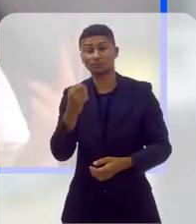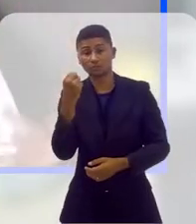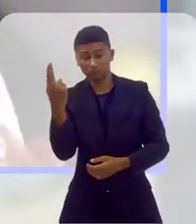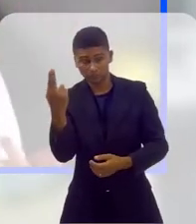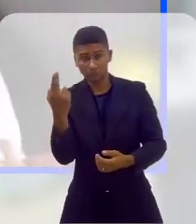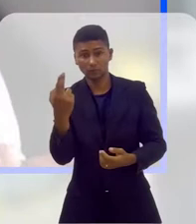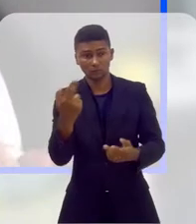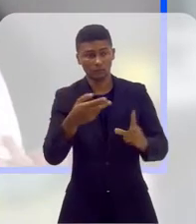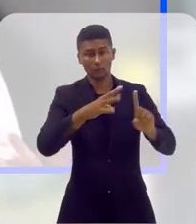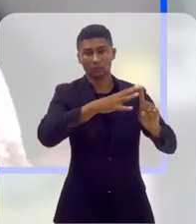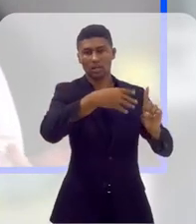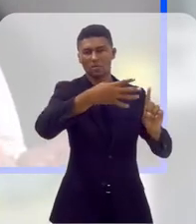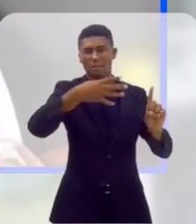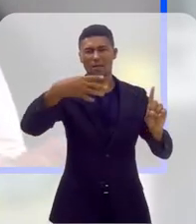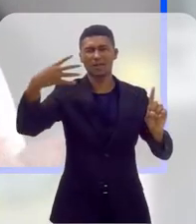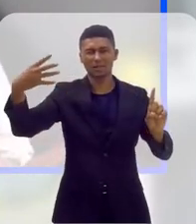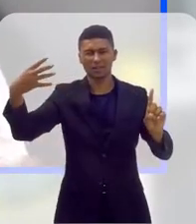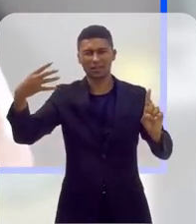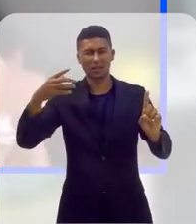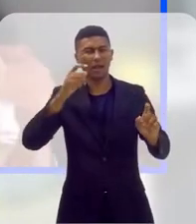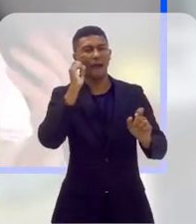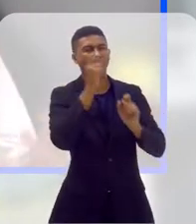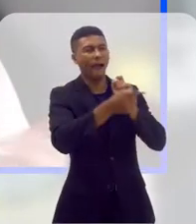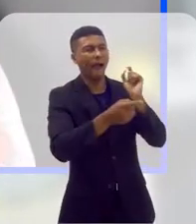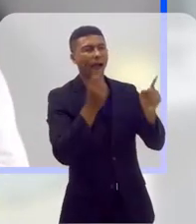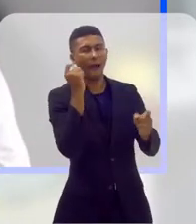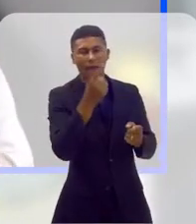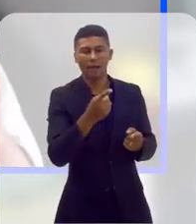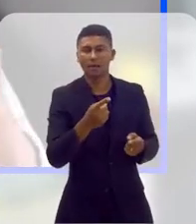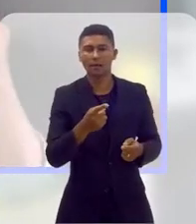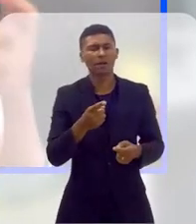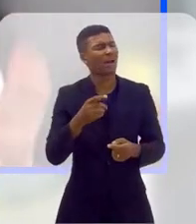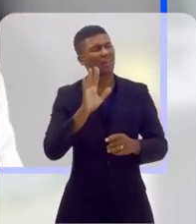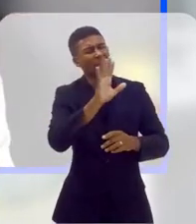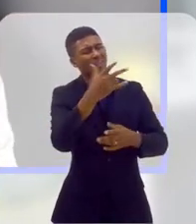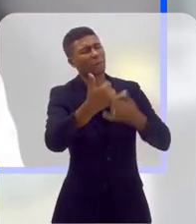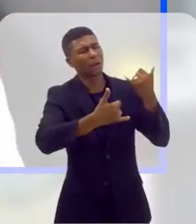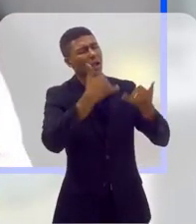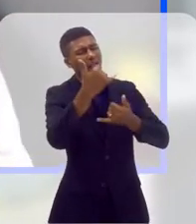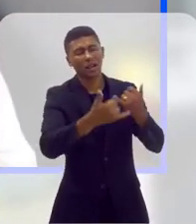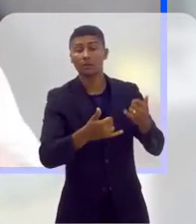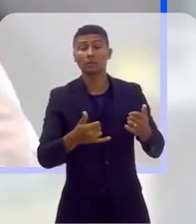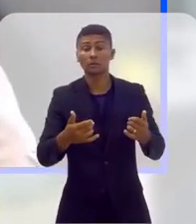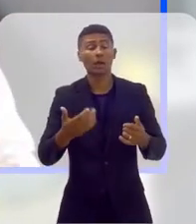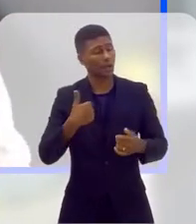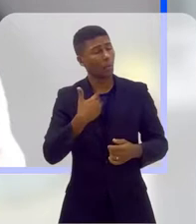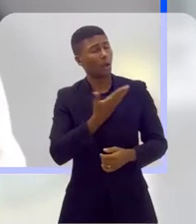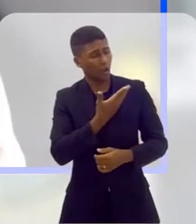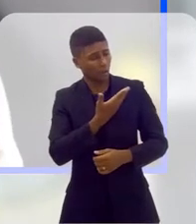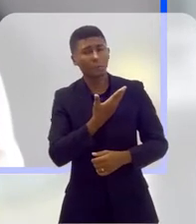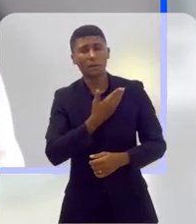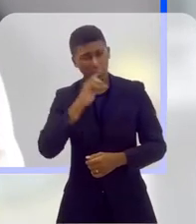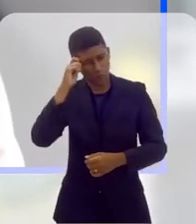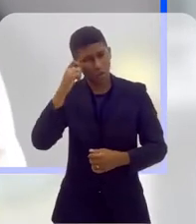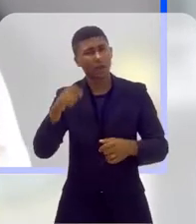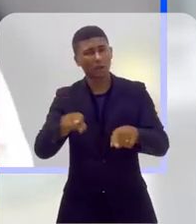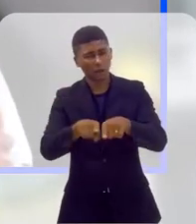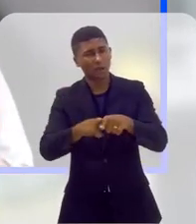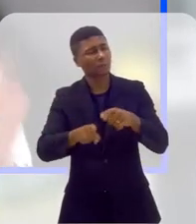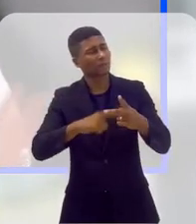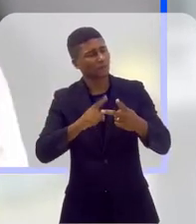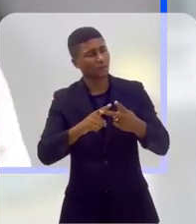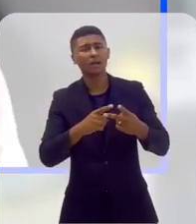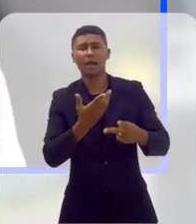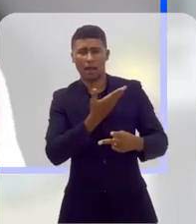entro com aspas nesse recreativo, né? Ah, eu estava brincando, até tenho amigos negros, até tenho amigos travestis,